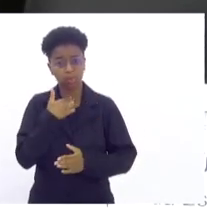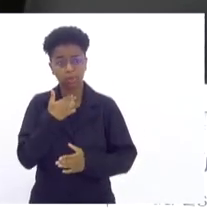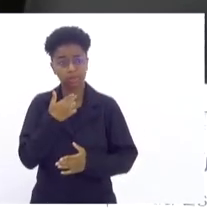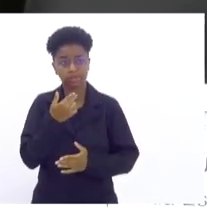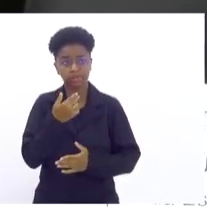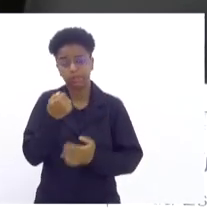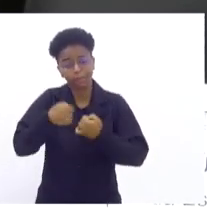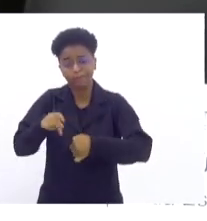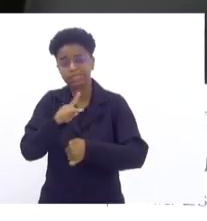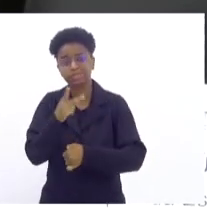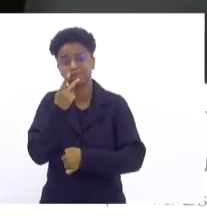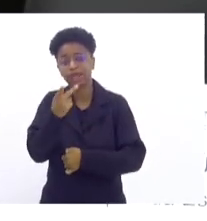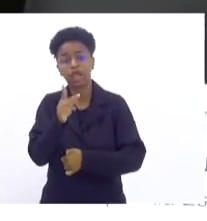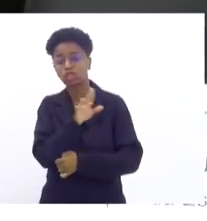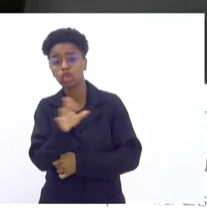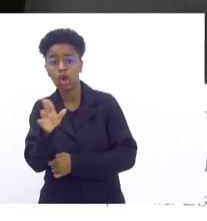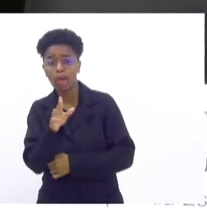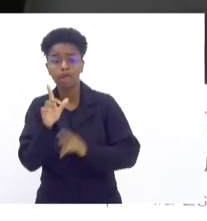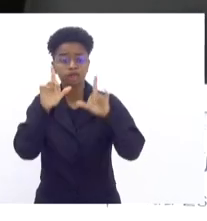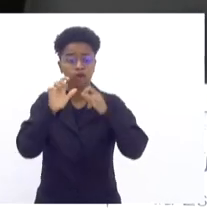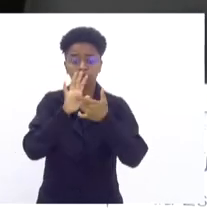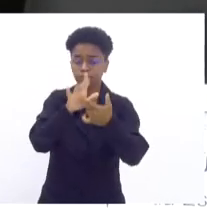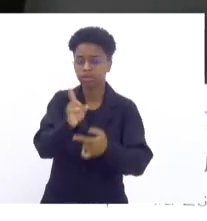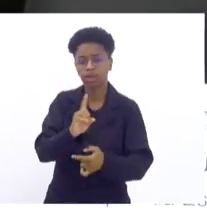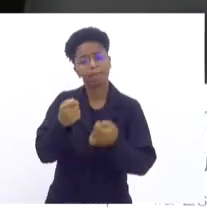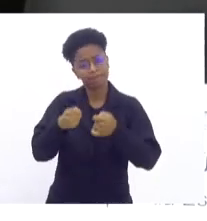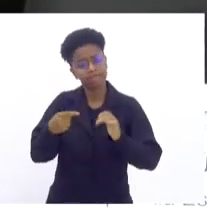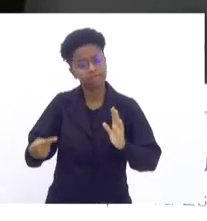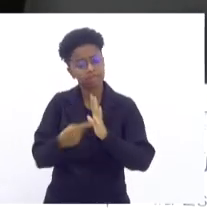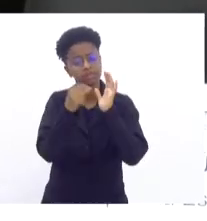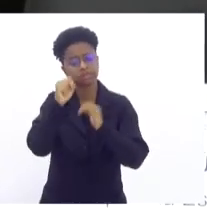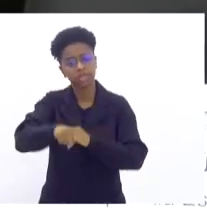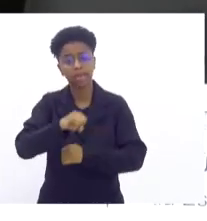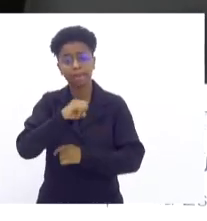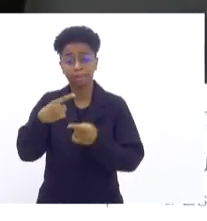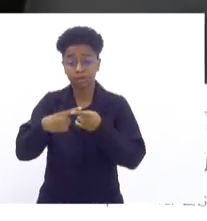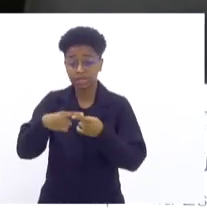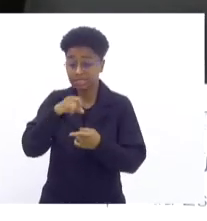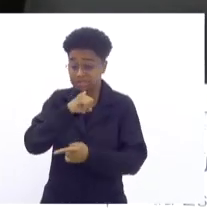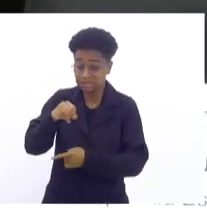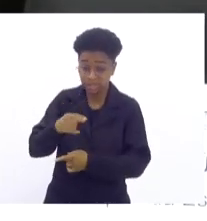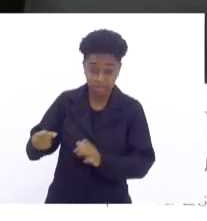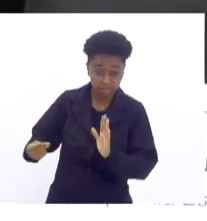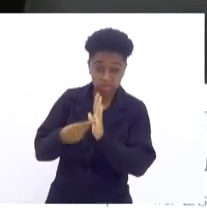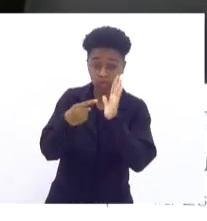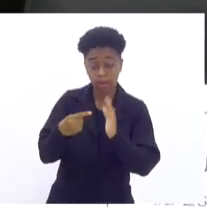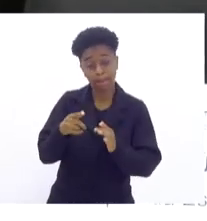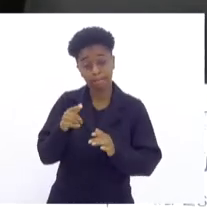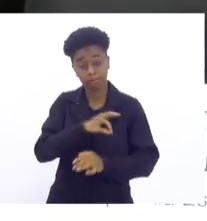identificar, de falar o nome, de mandar foto. Tem que denunciar sim, porque se denunciar a polícia vai atuar.